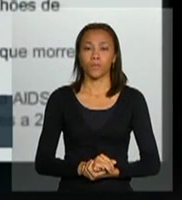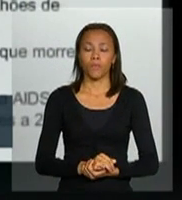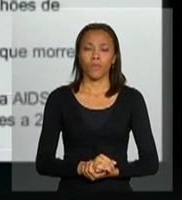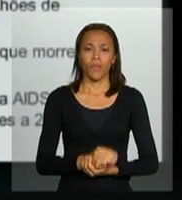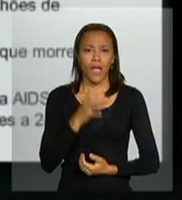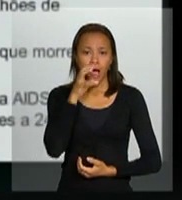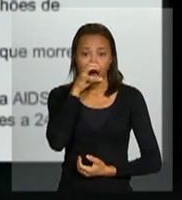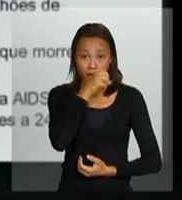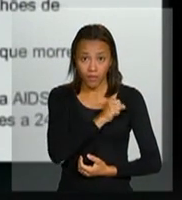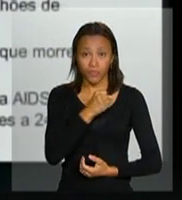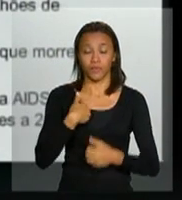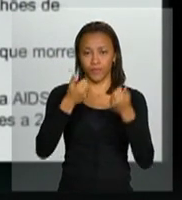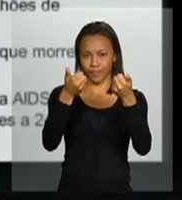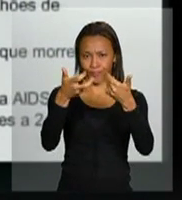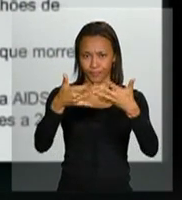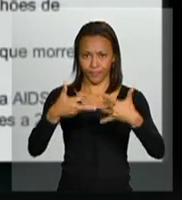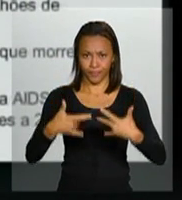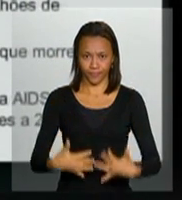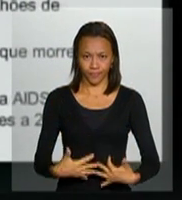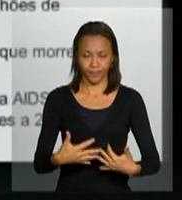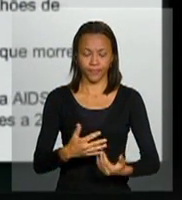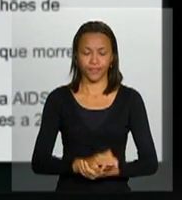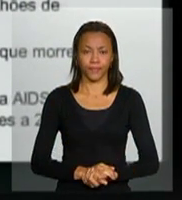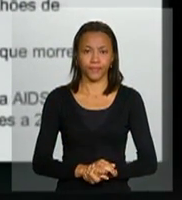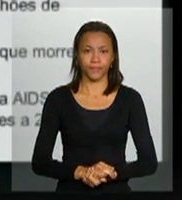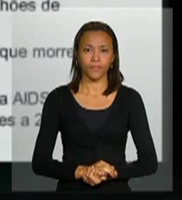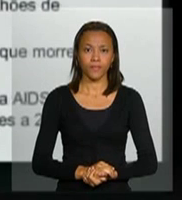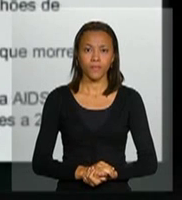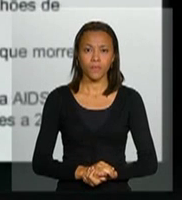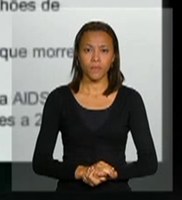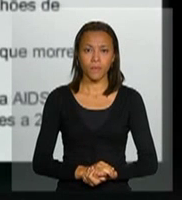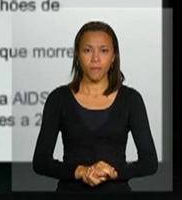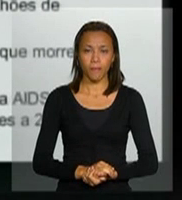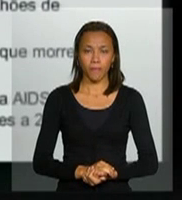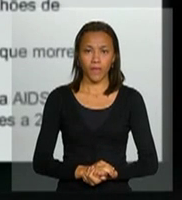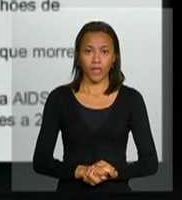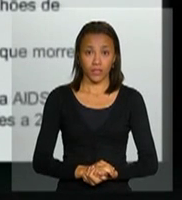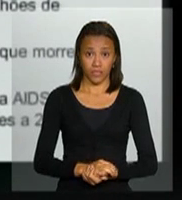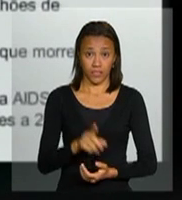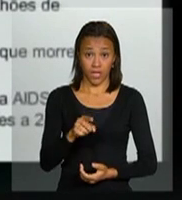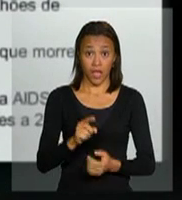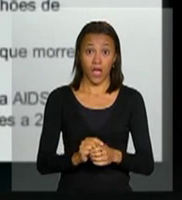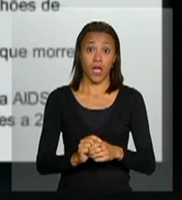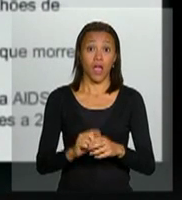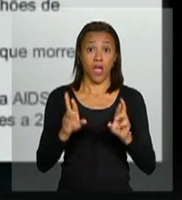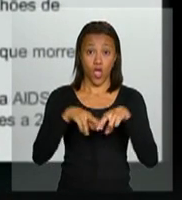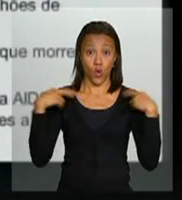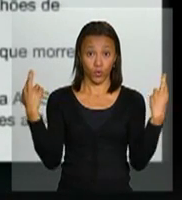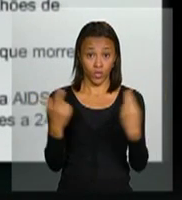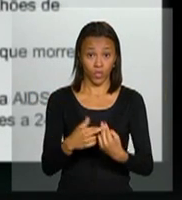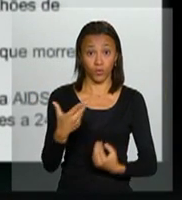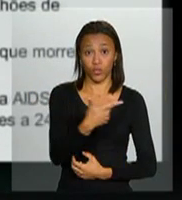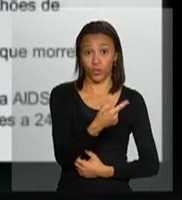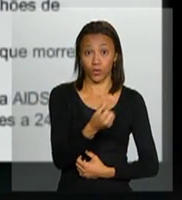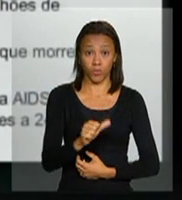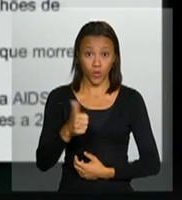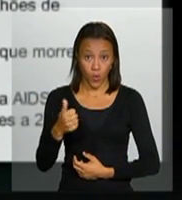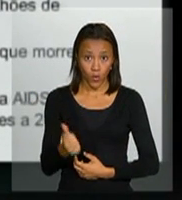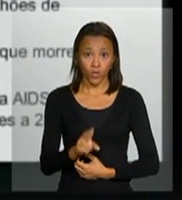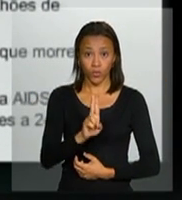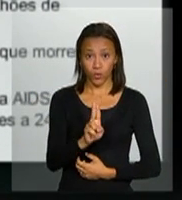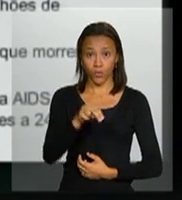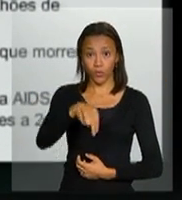muito rapidamente, a partir da Assembleia de 2011, o Unaids estabeleceu